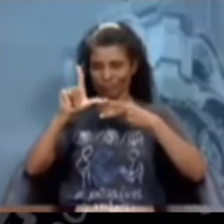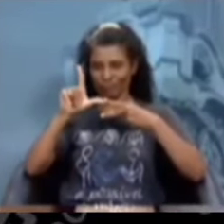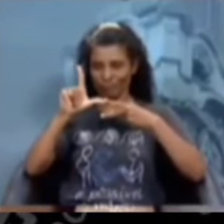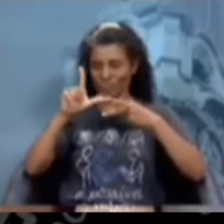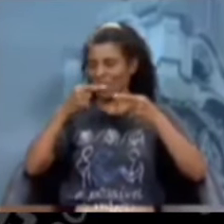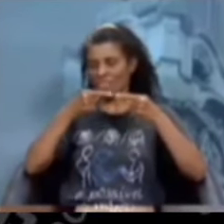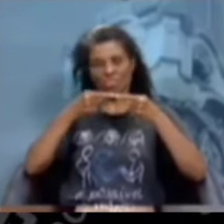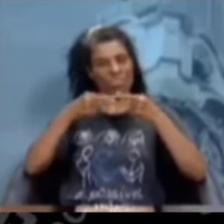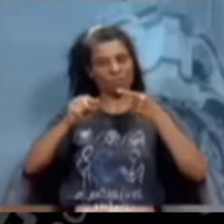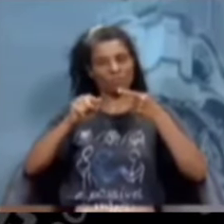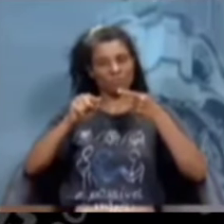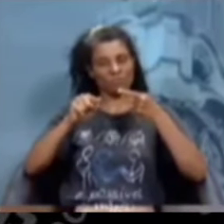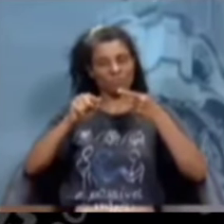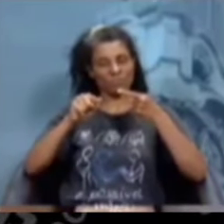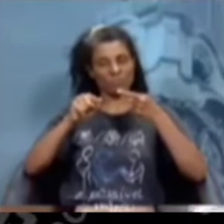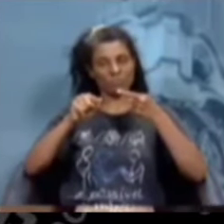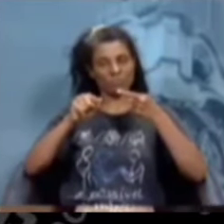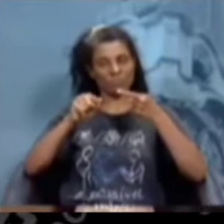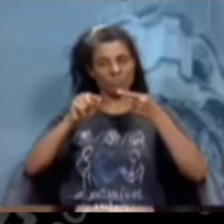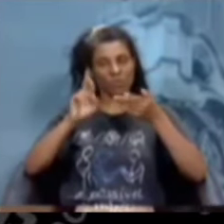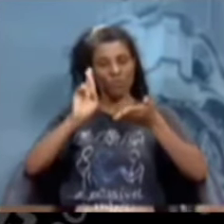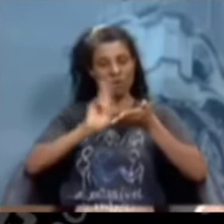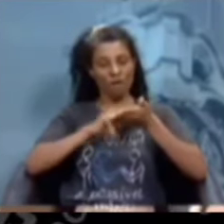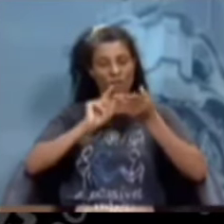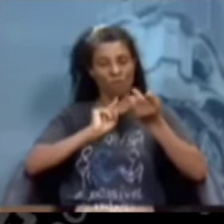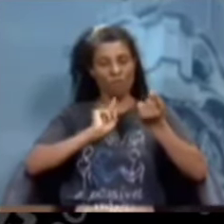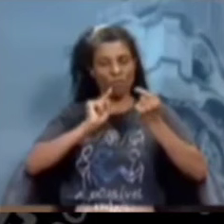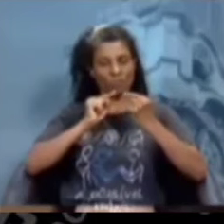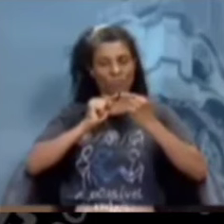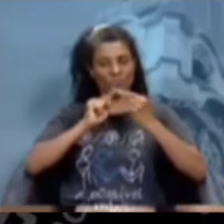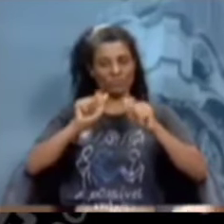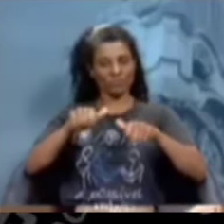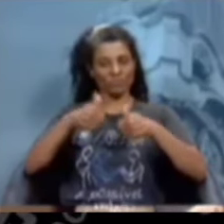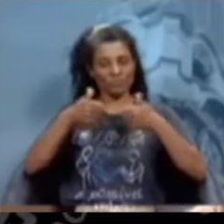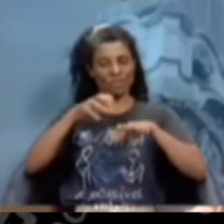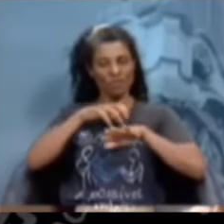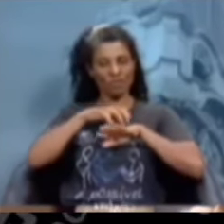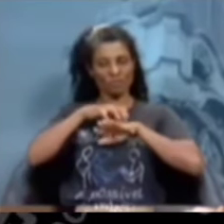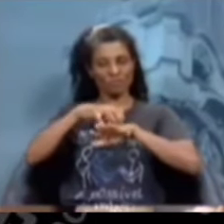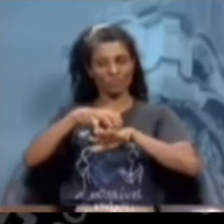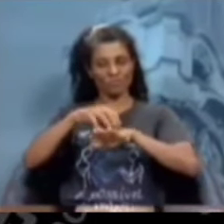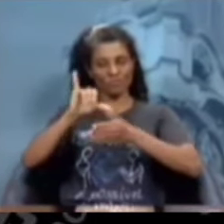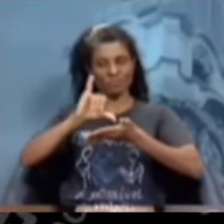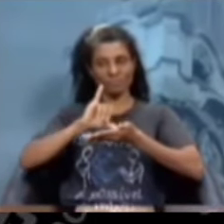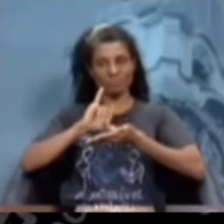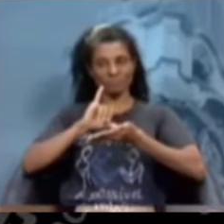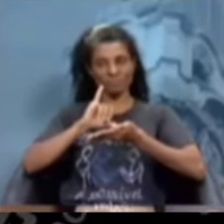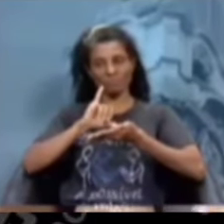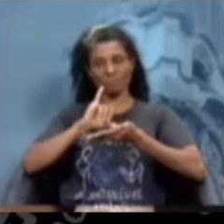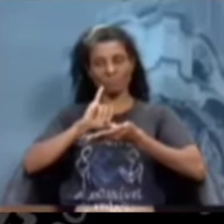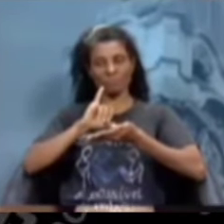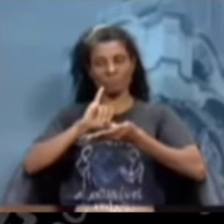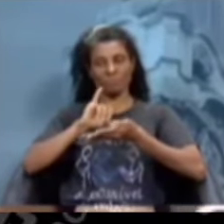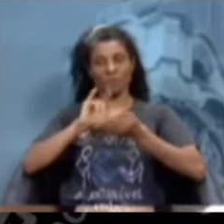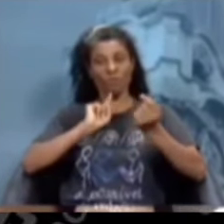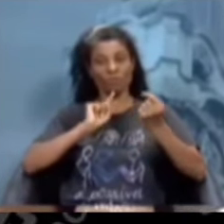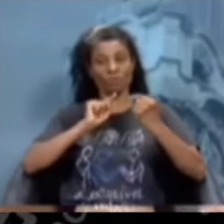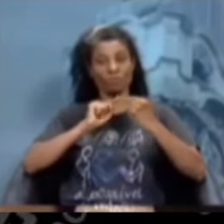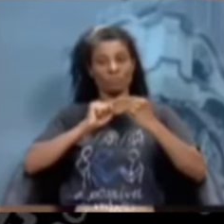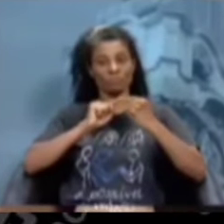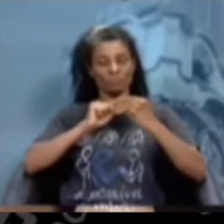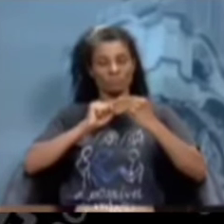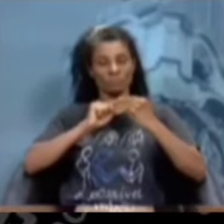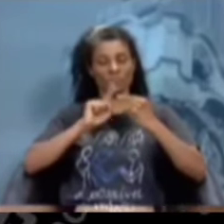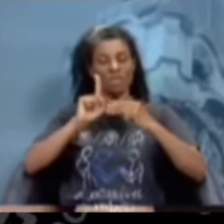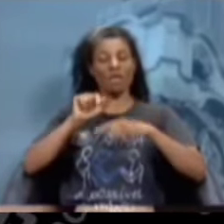alguma com o real objetivo de melhorar o transporte público da capital. O objetivo é